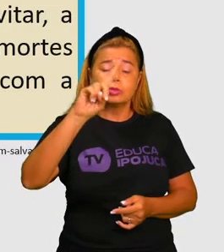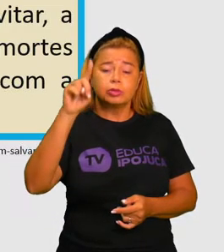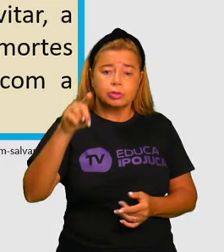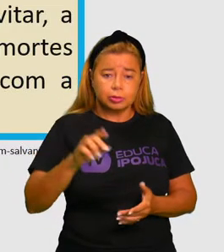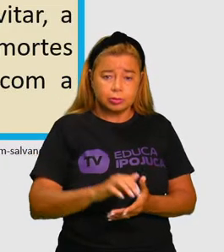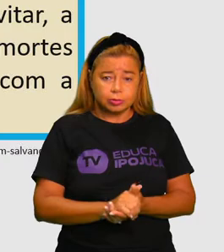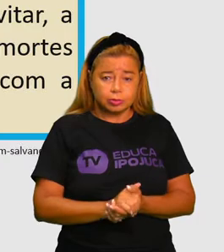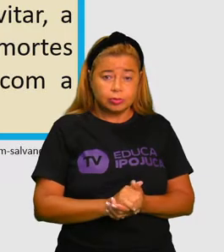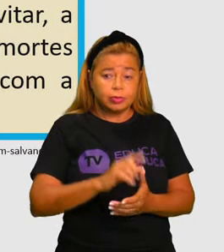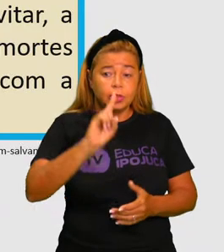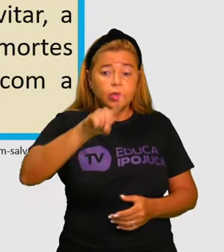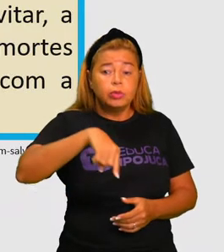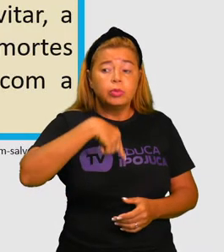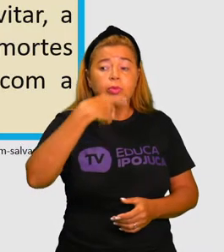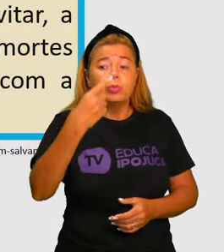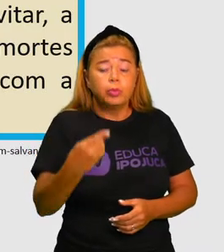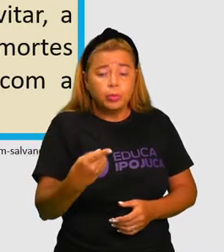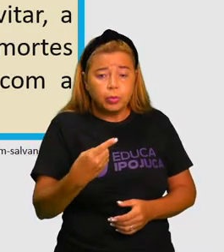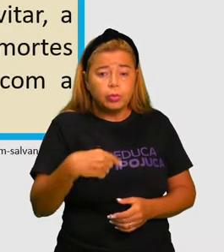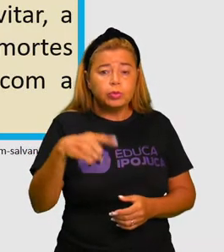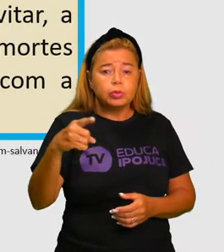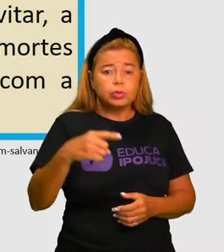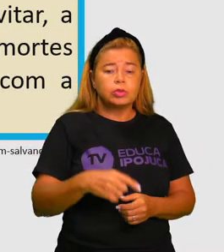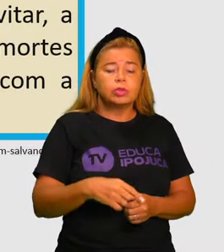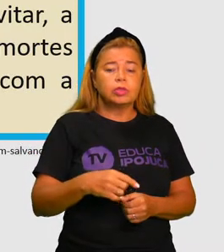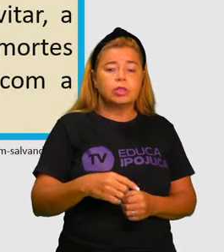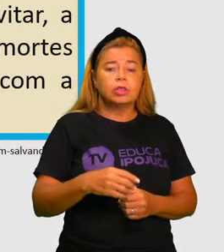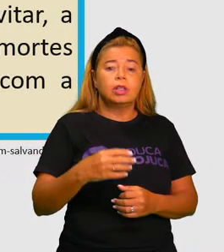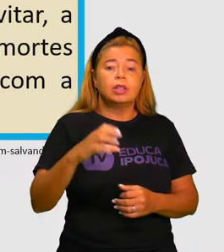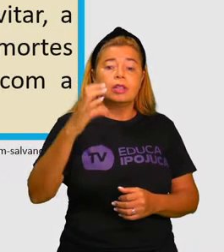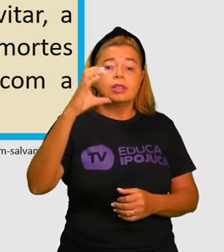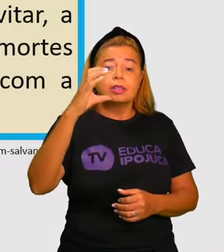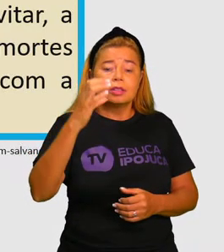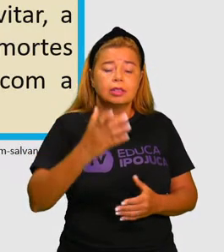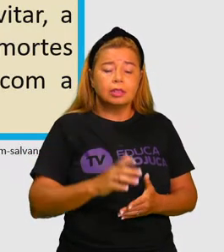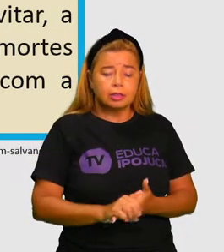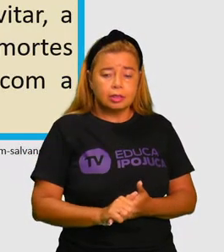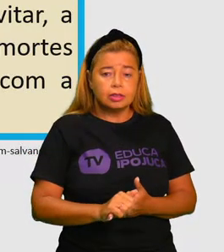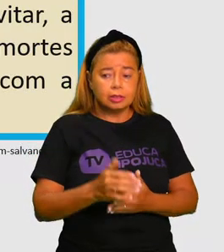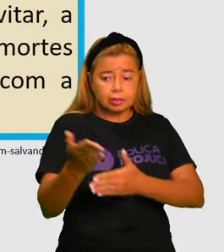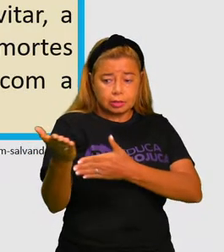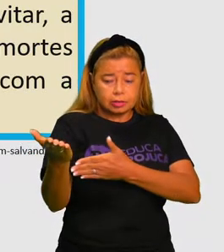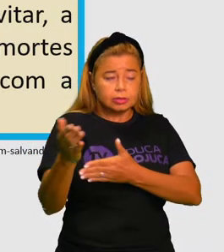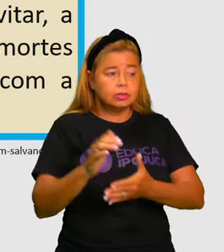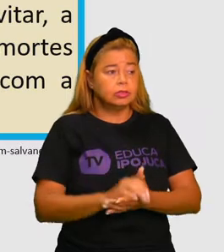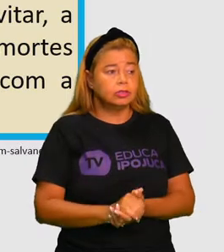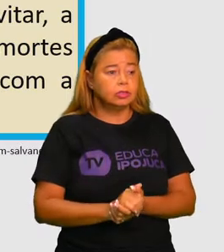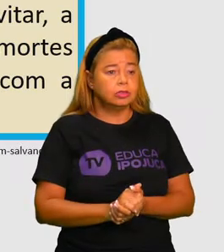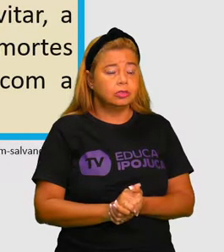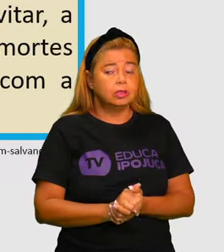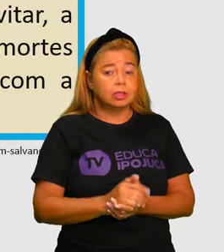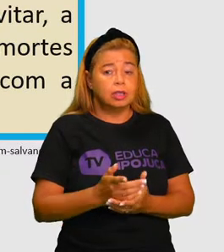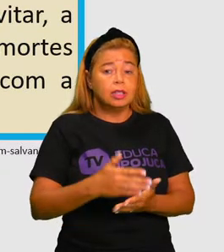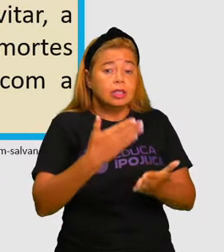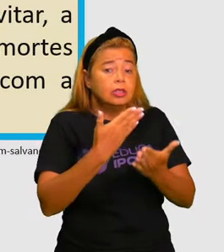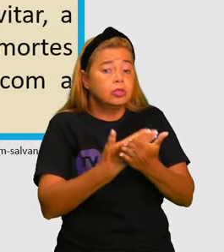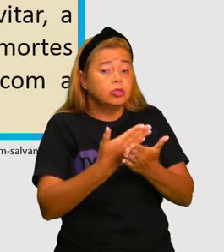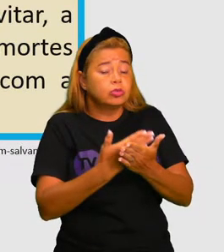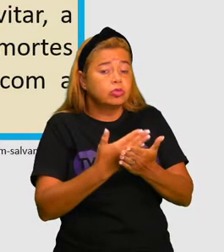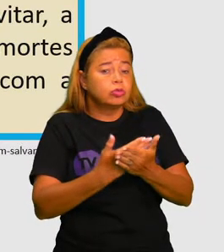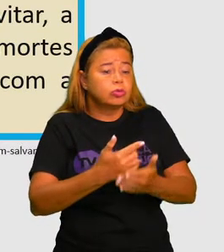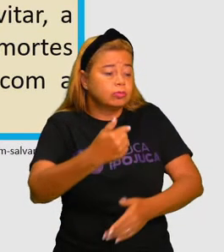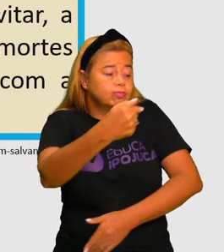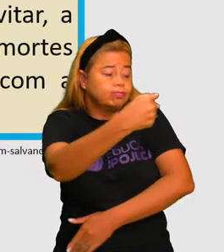Ele parece aí, né? A roupa dele não é bem atual, não é verdade? Porque os estudos da vacina, elas